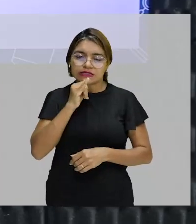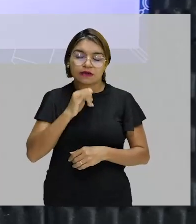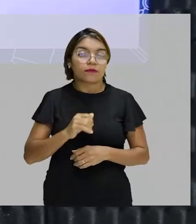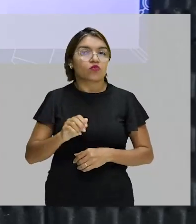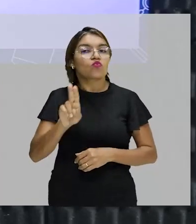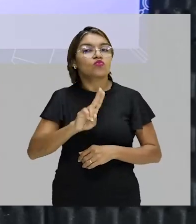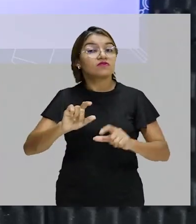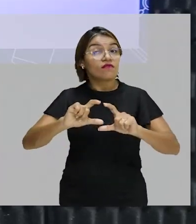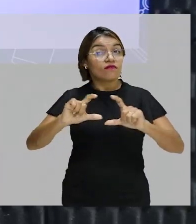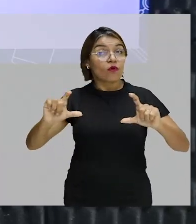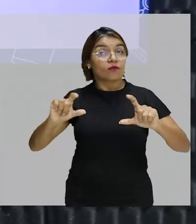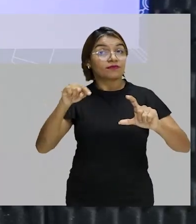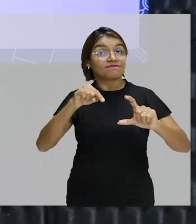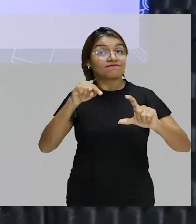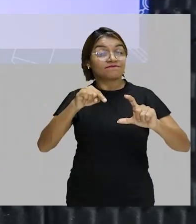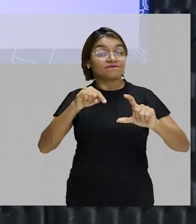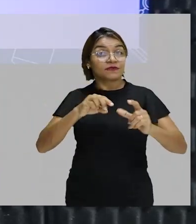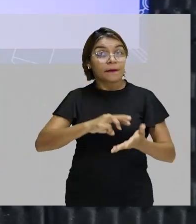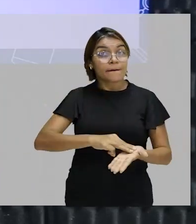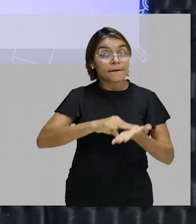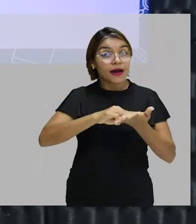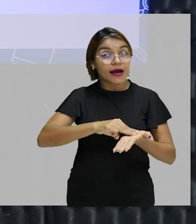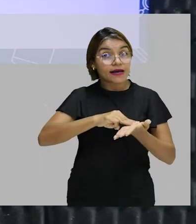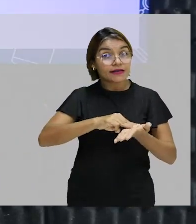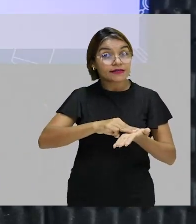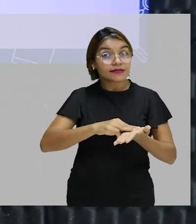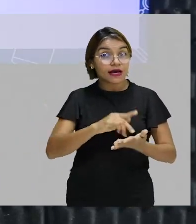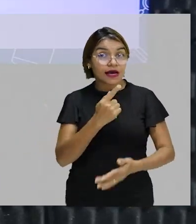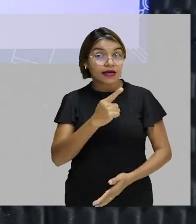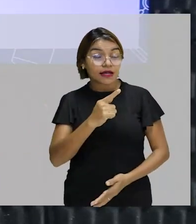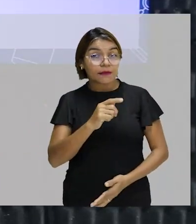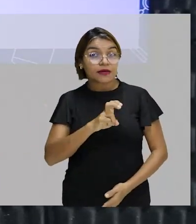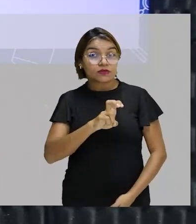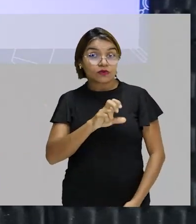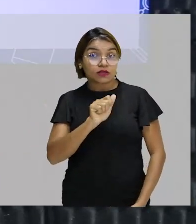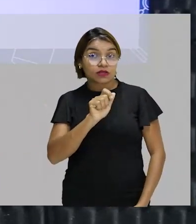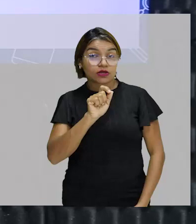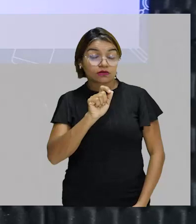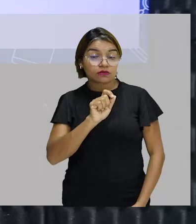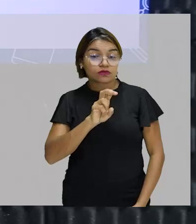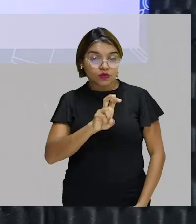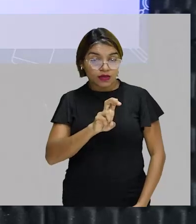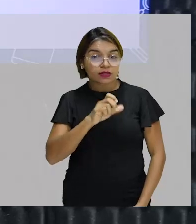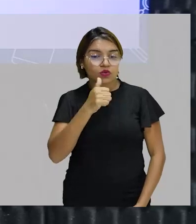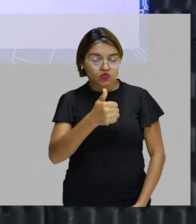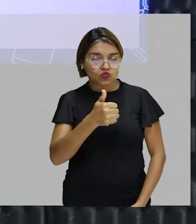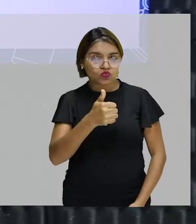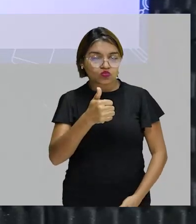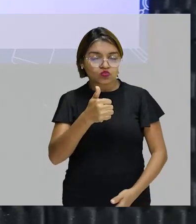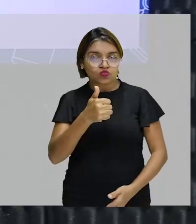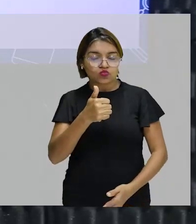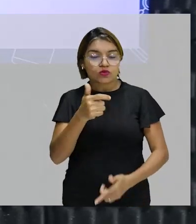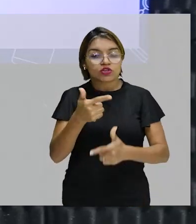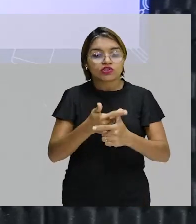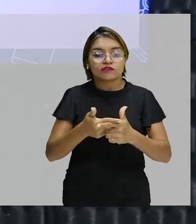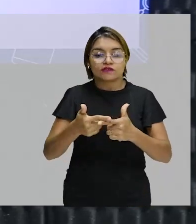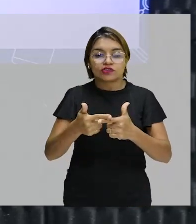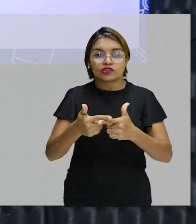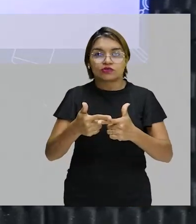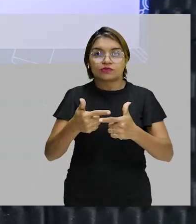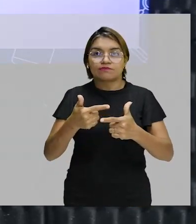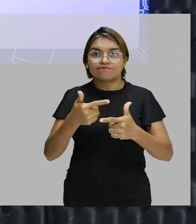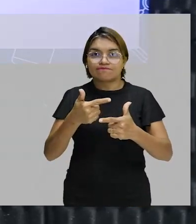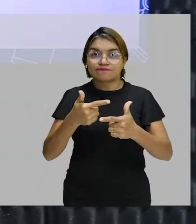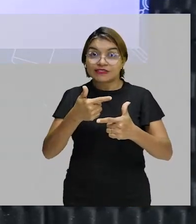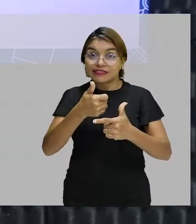fórmula, que é a massa em gramas, 51, dividido pela massa molar, 17.